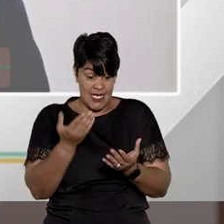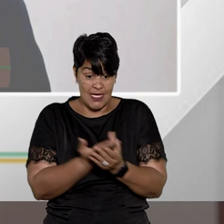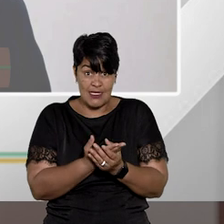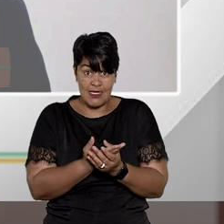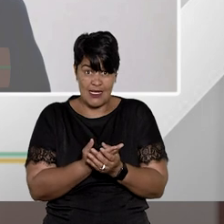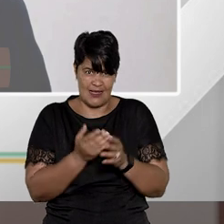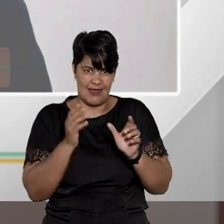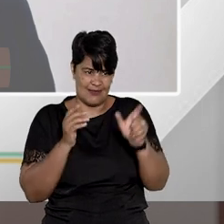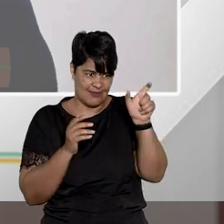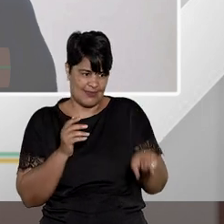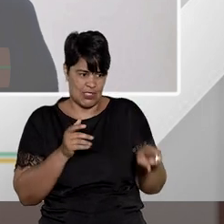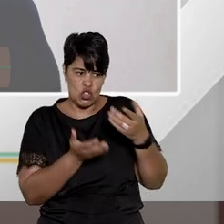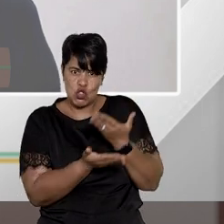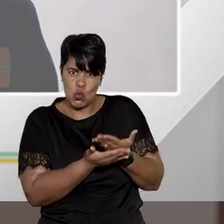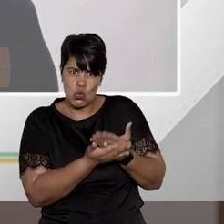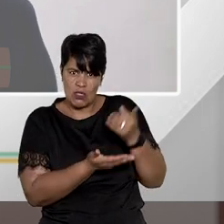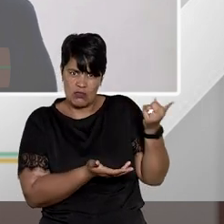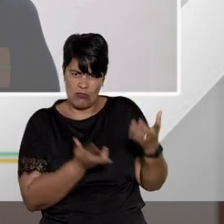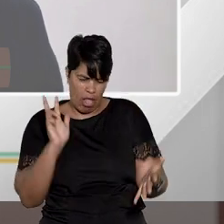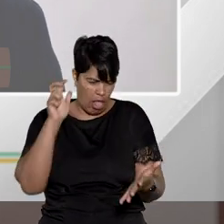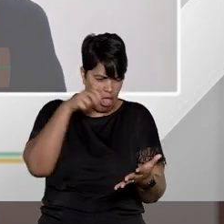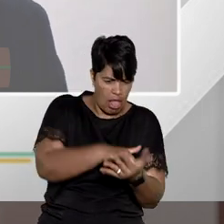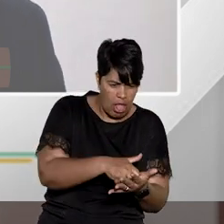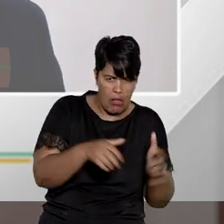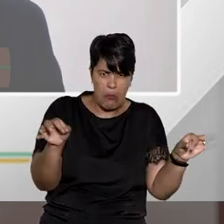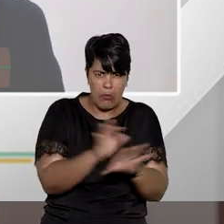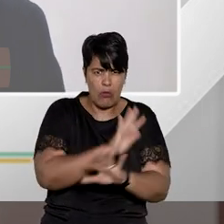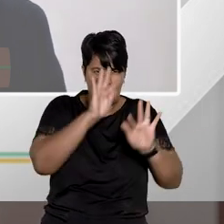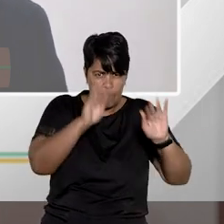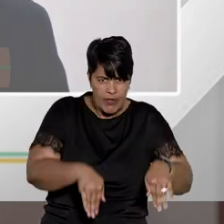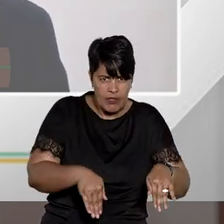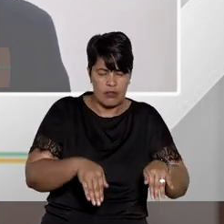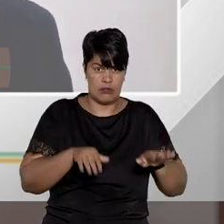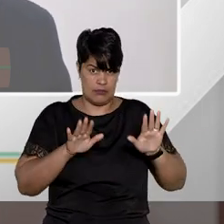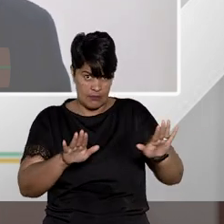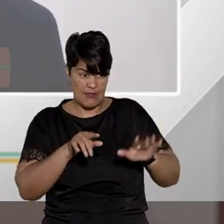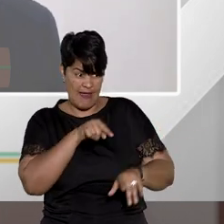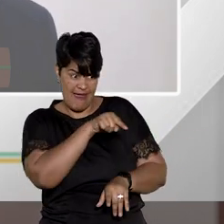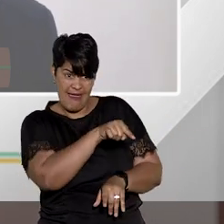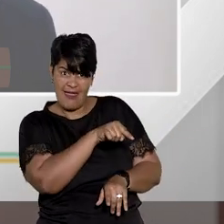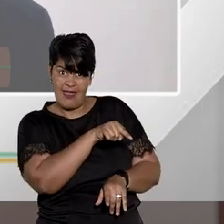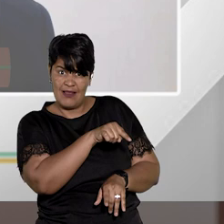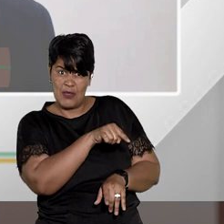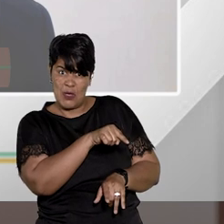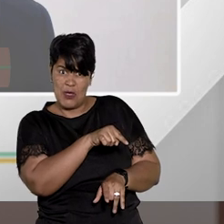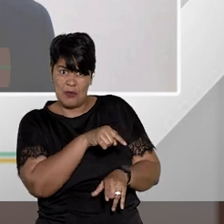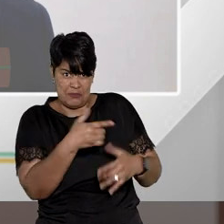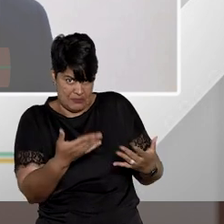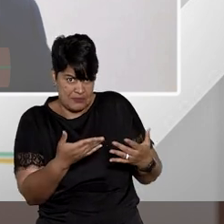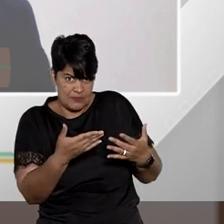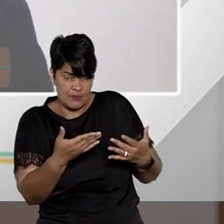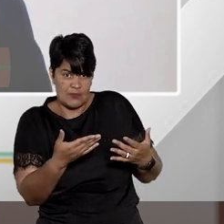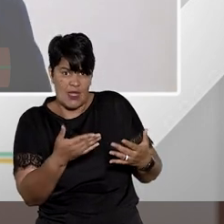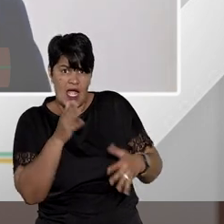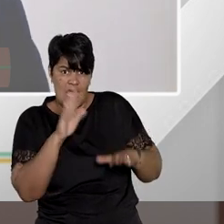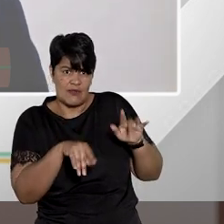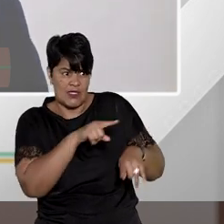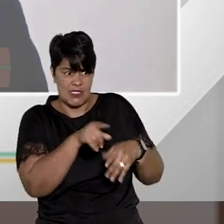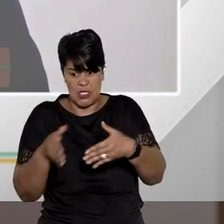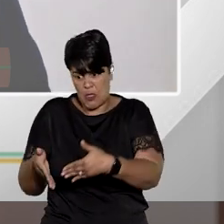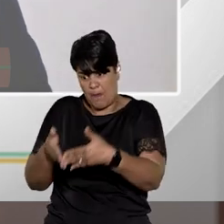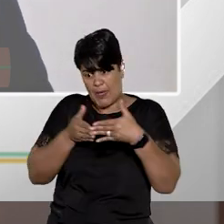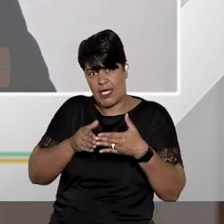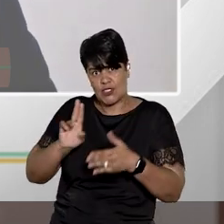essa pessoa tenha sido condenada com condenação definitiva transitada em julgado. Seria adequado rejeitar a